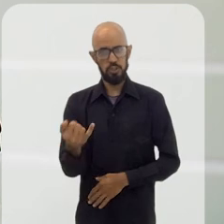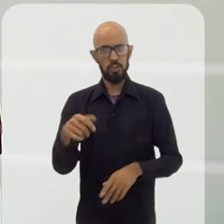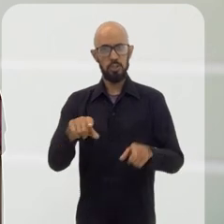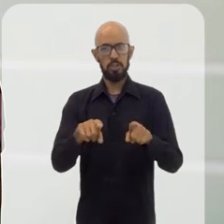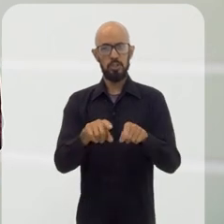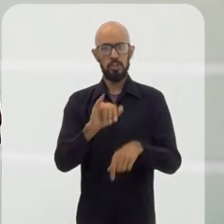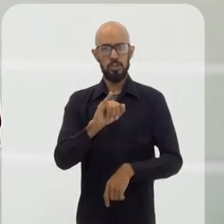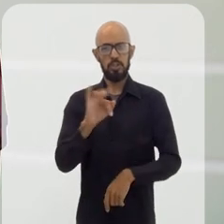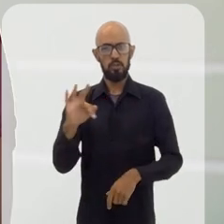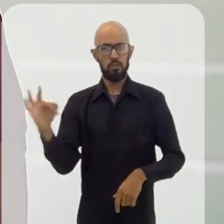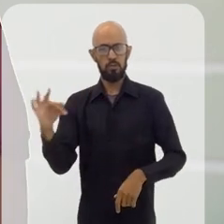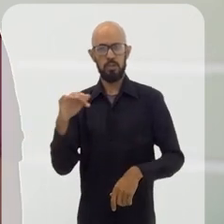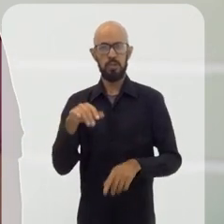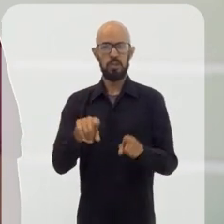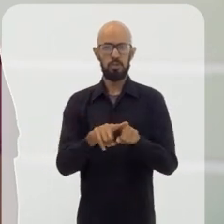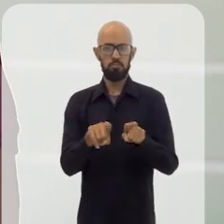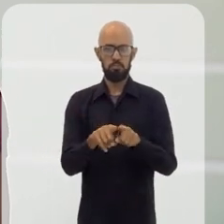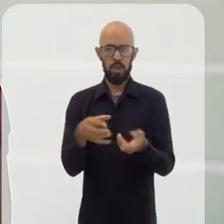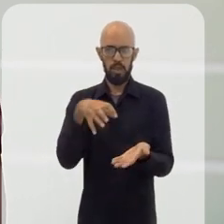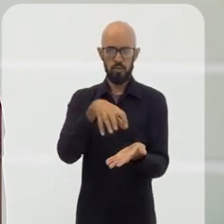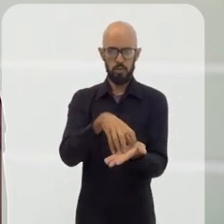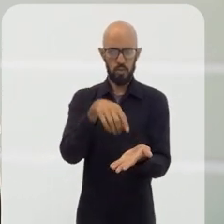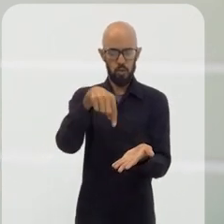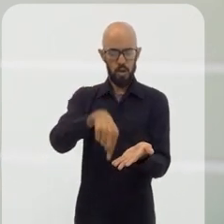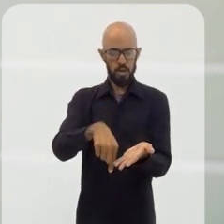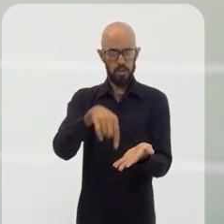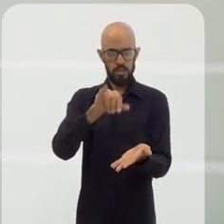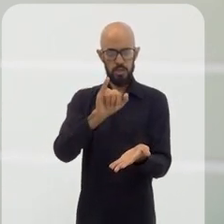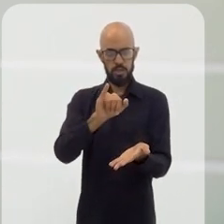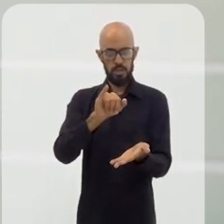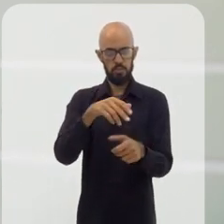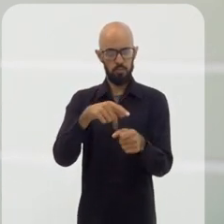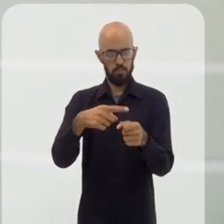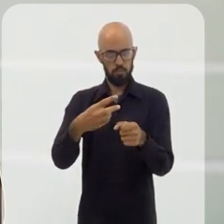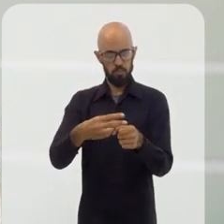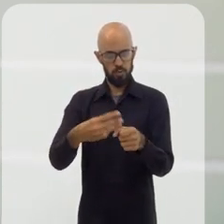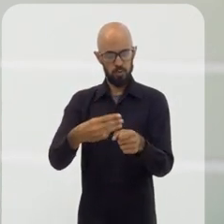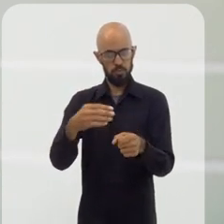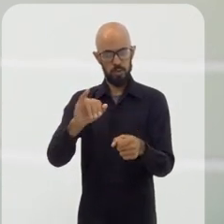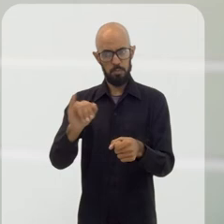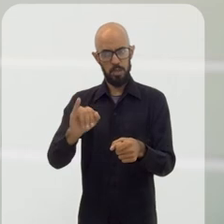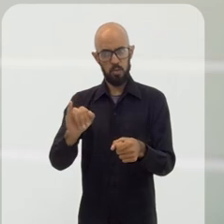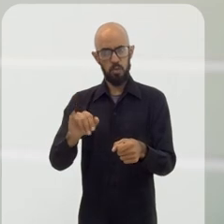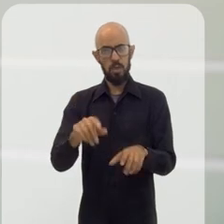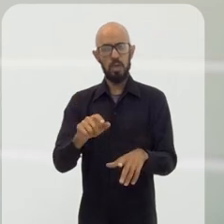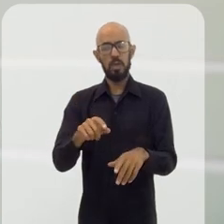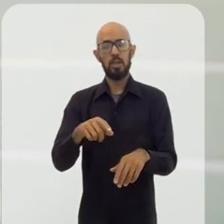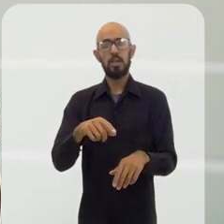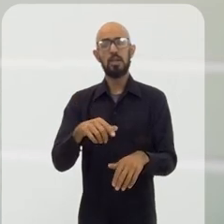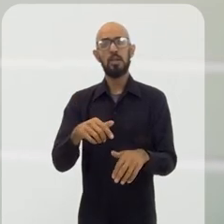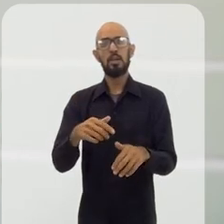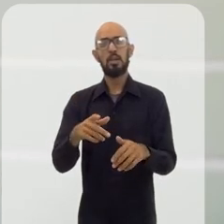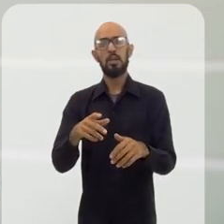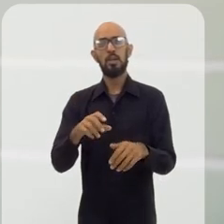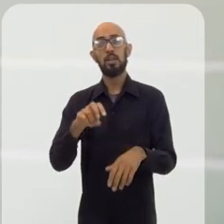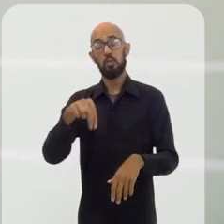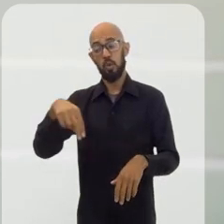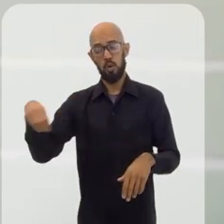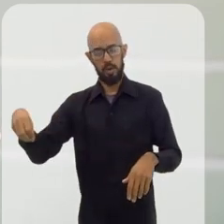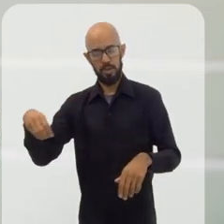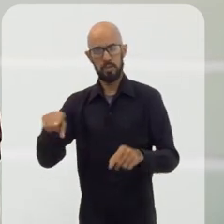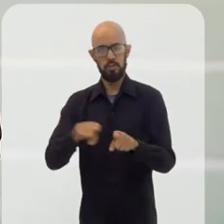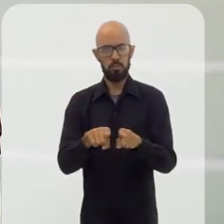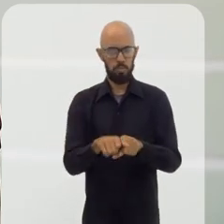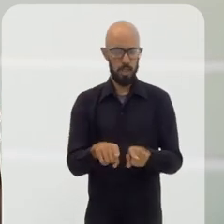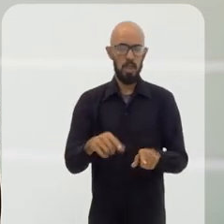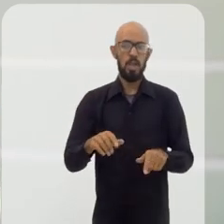FUNITA, temos aqui o IFE, um polo do IFE sediado no município de Itaperuna, que atende a região noroeste. E, como eu disse, a questão